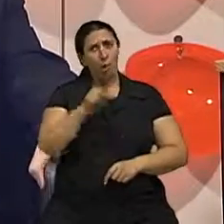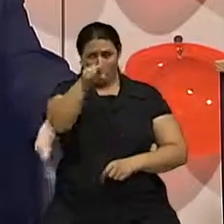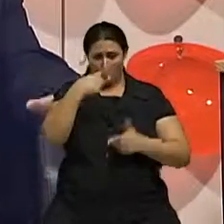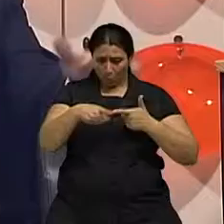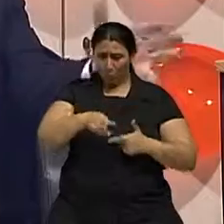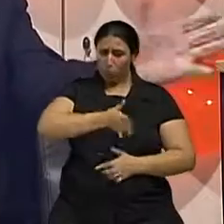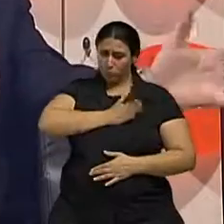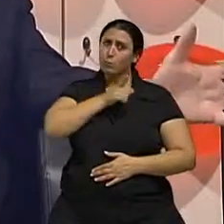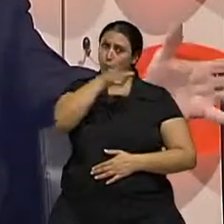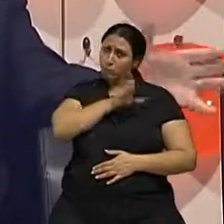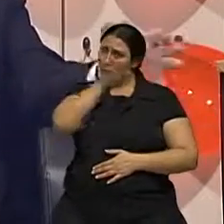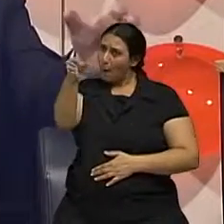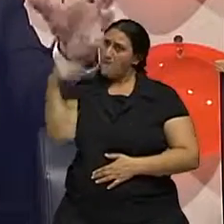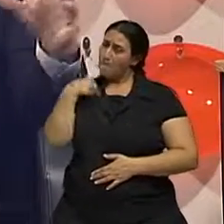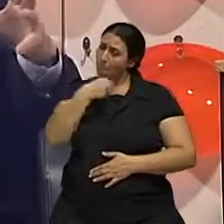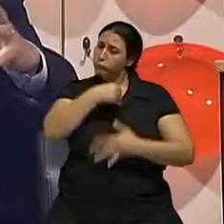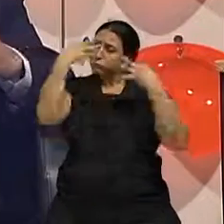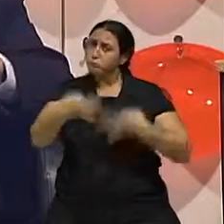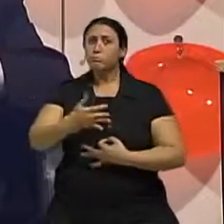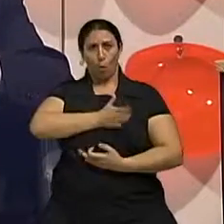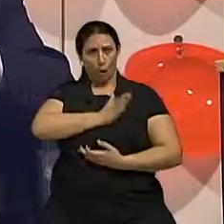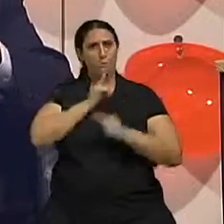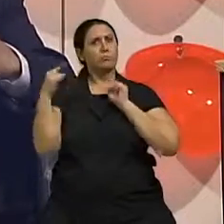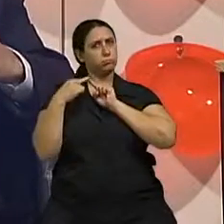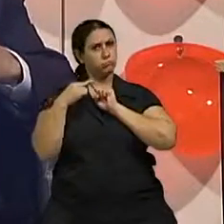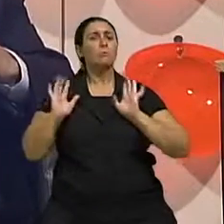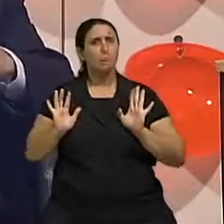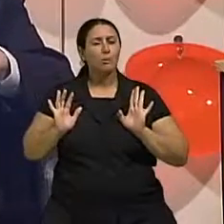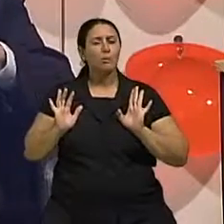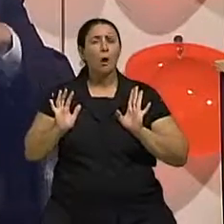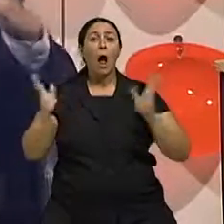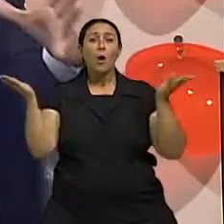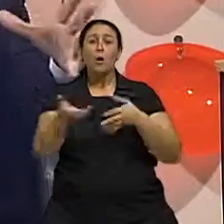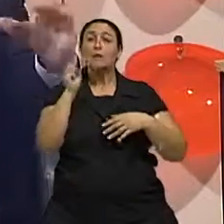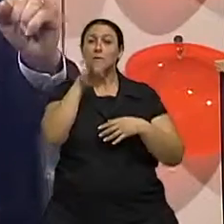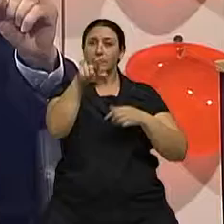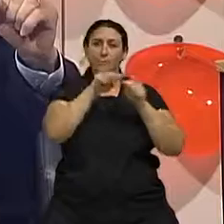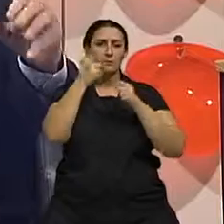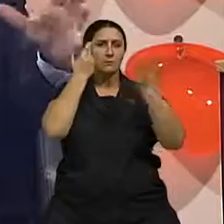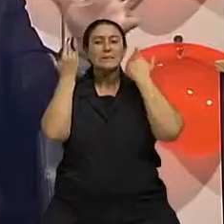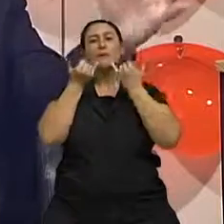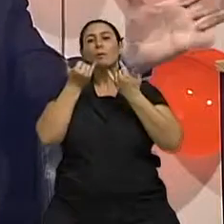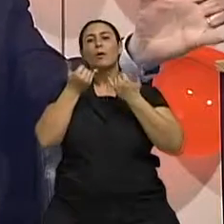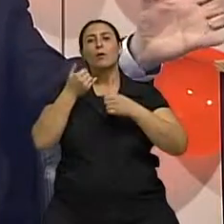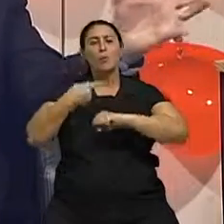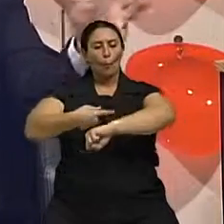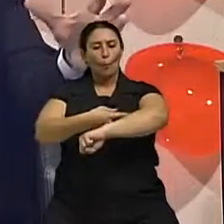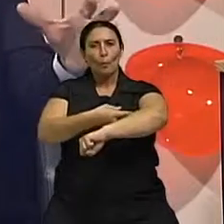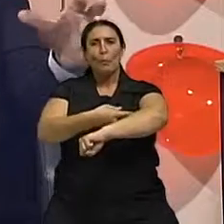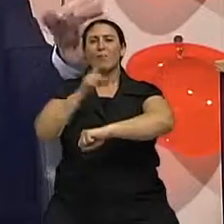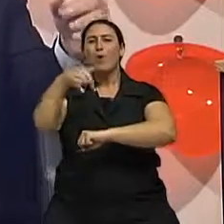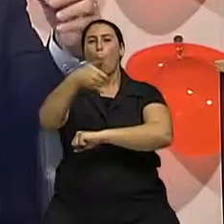cardiologista. Tu vai consultar um cardiologista. Perfeito. Quando tu tens um problema cirúrgico, que é fazer uma lipoaspiração, tu não vai fazer a